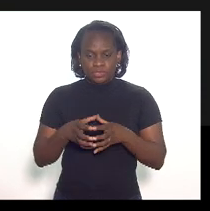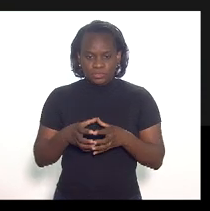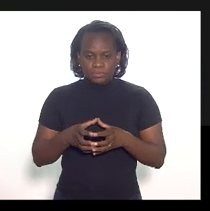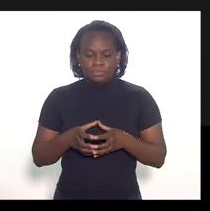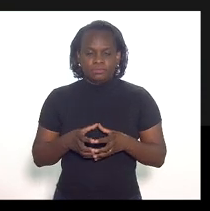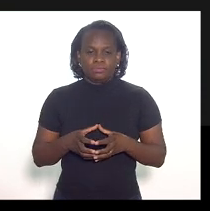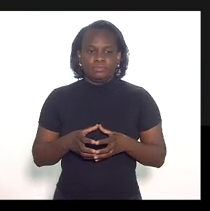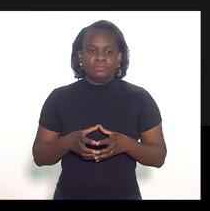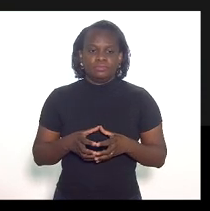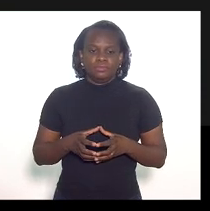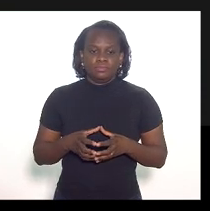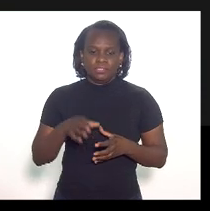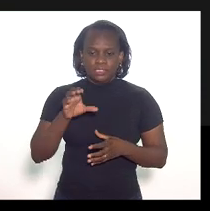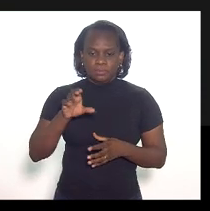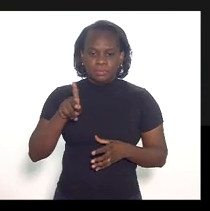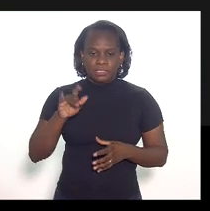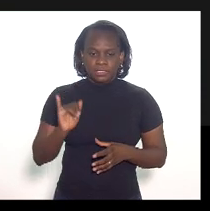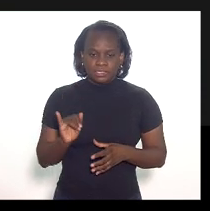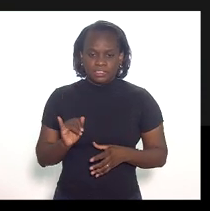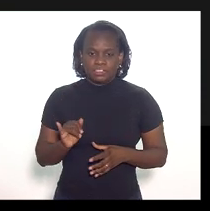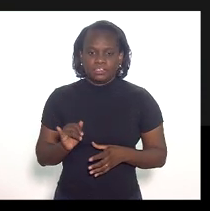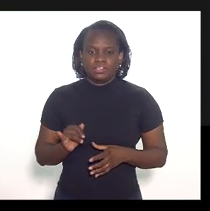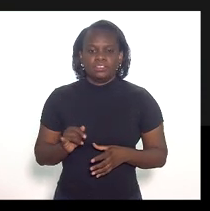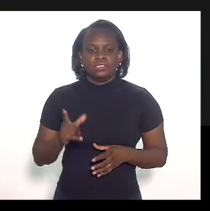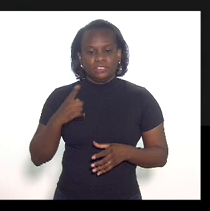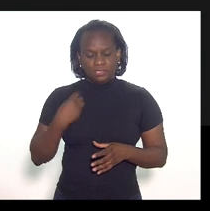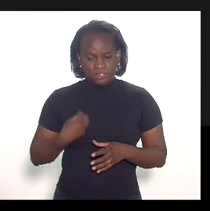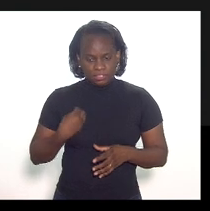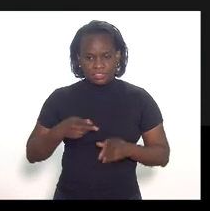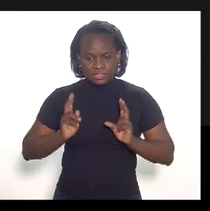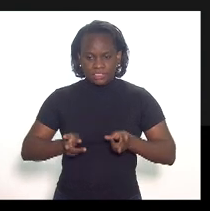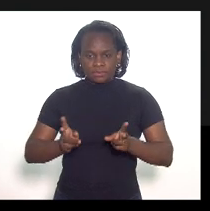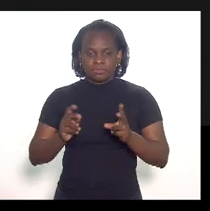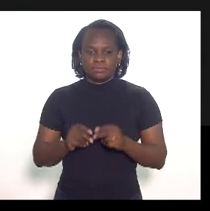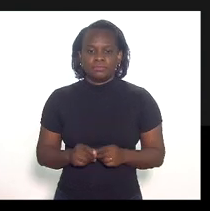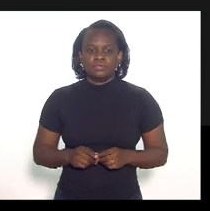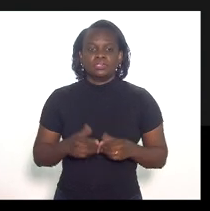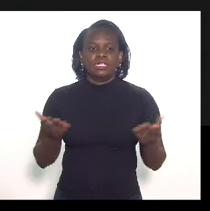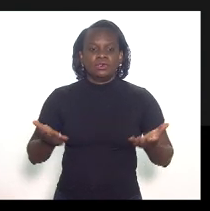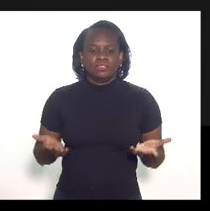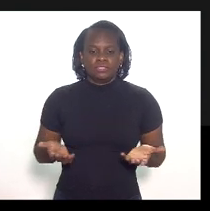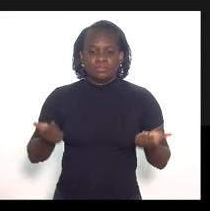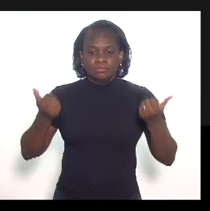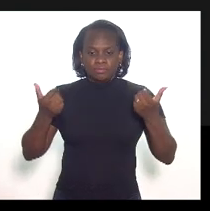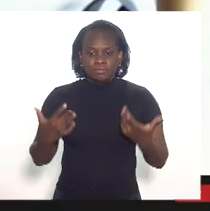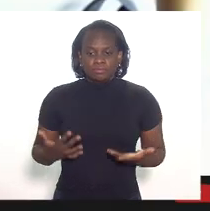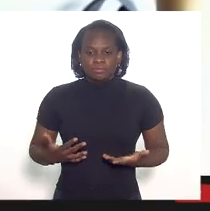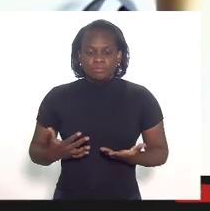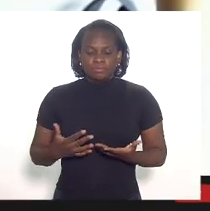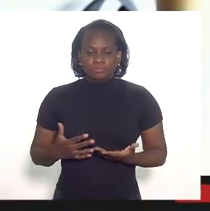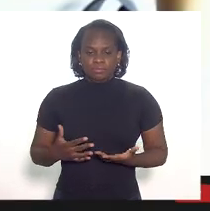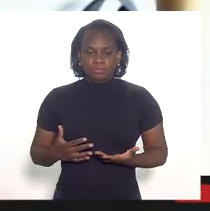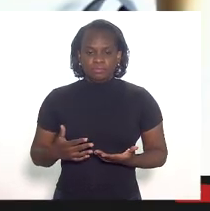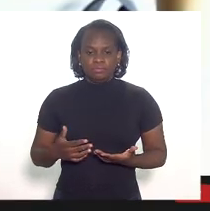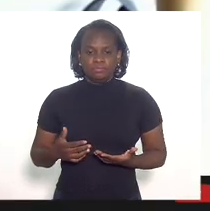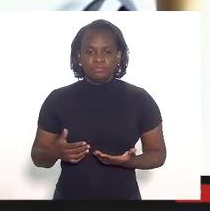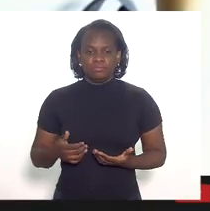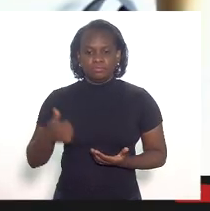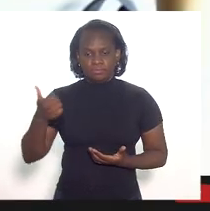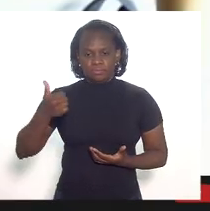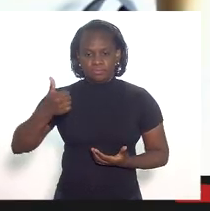CPI, esteja presente, passo a palavra pela primeira